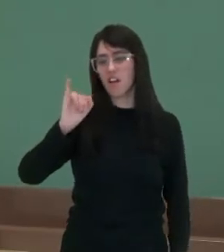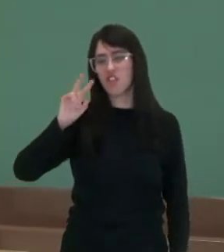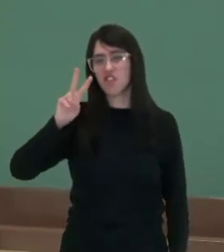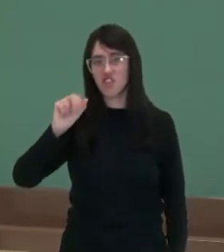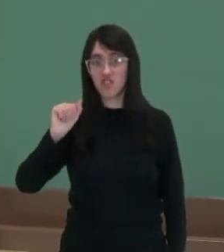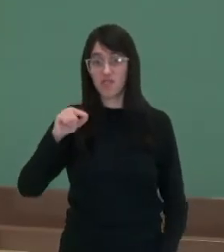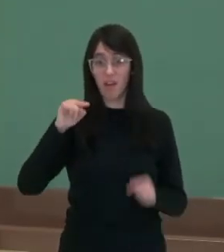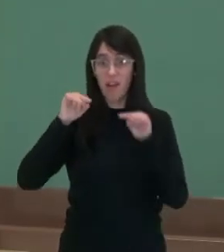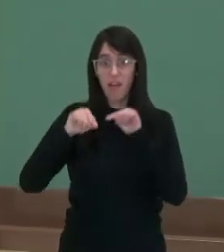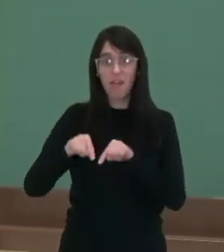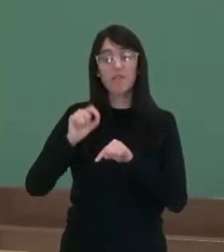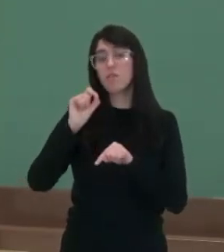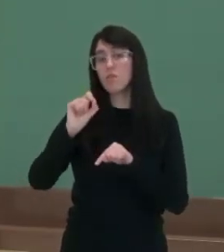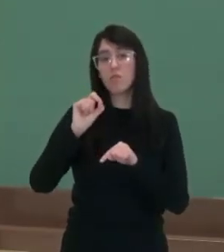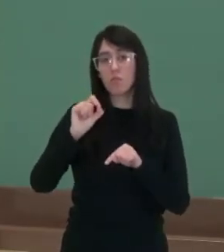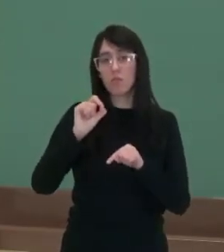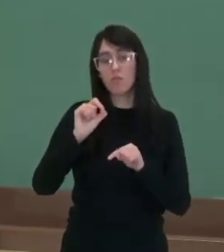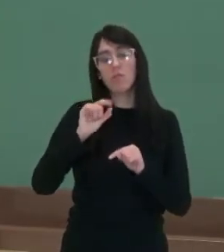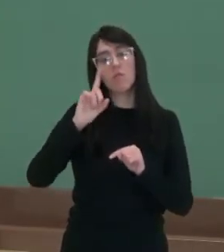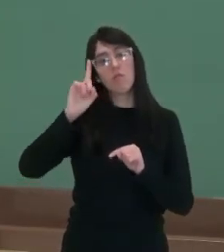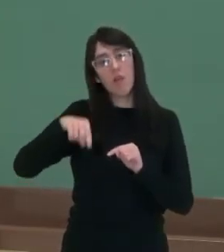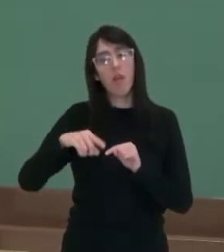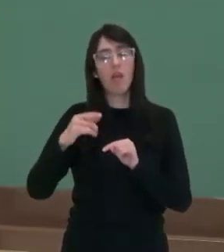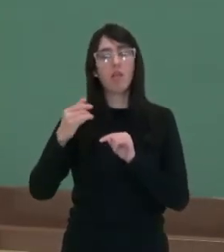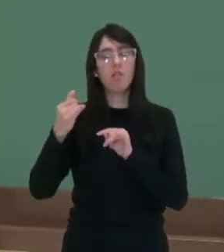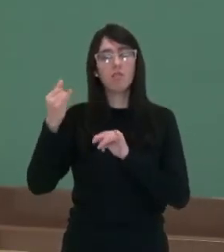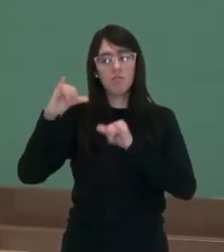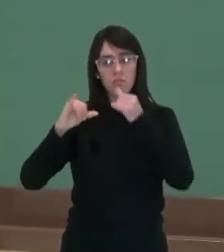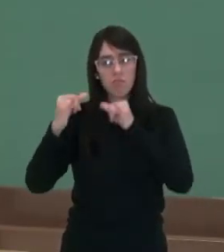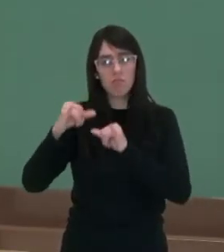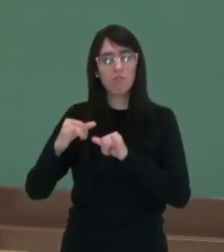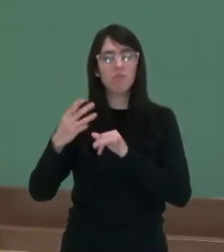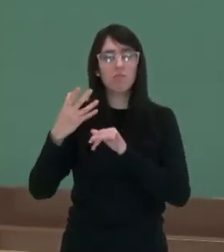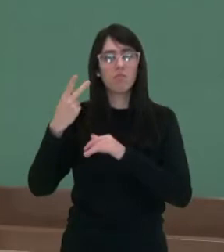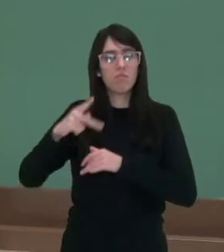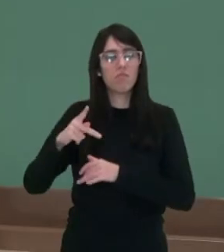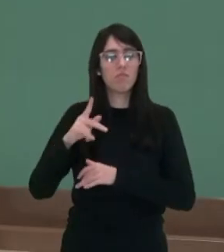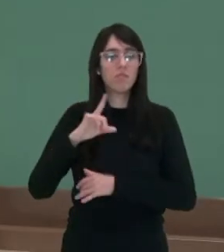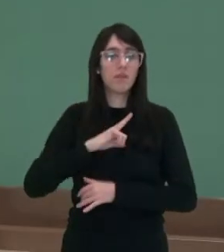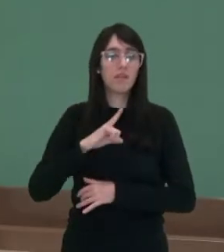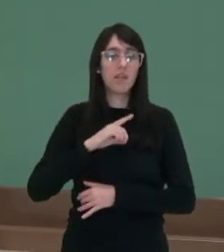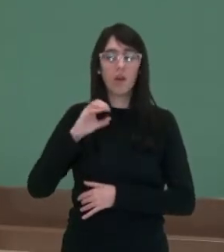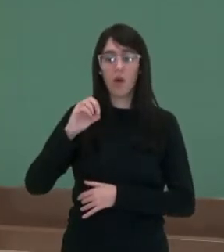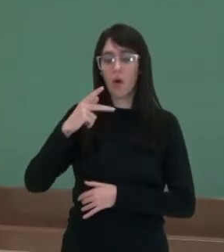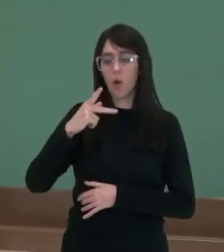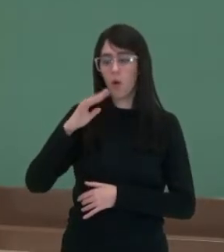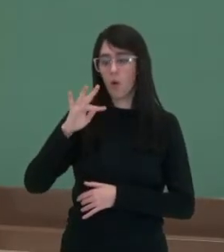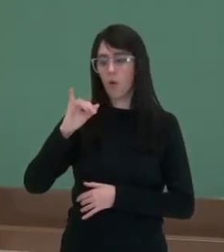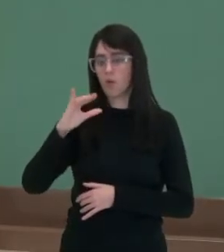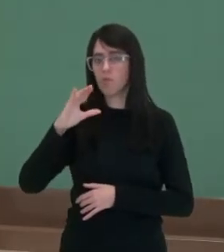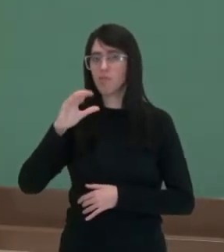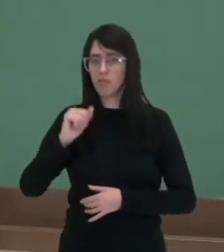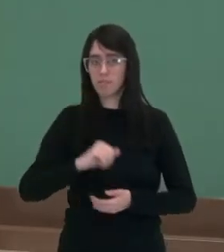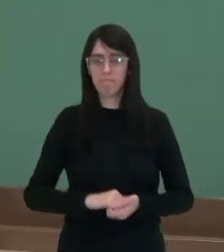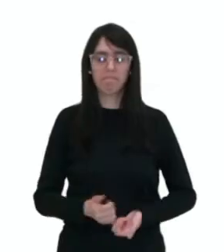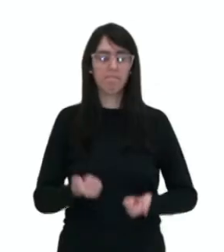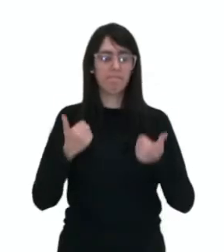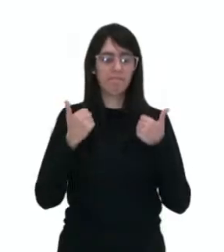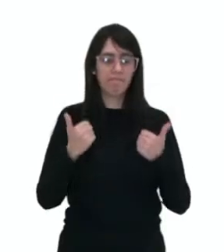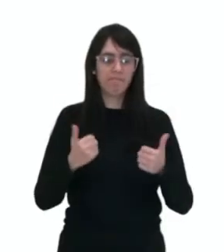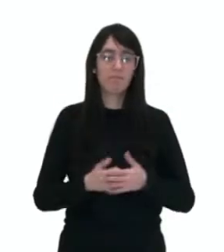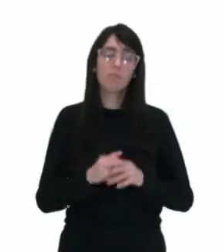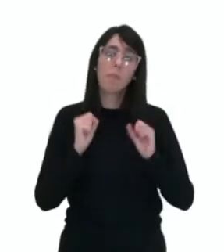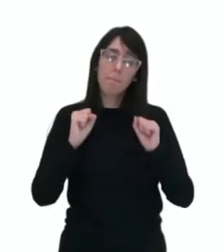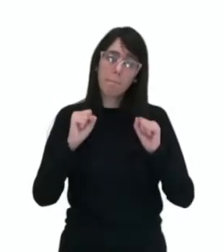propriedade caracteriza os compostos que apresentam isomeria ótica. Muito bem, pode